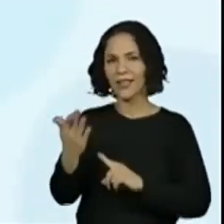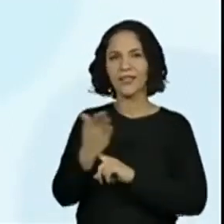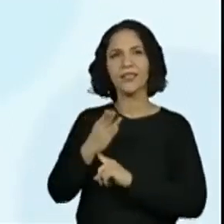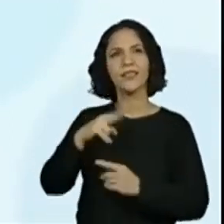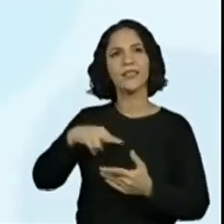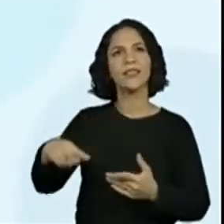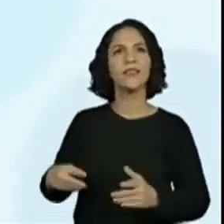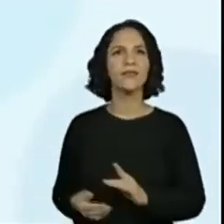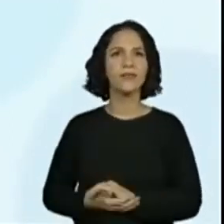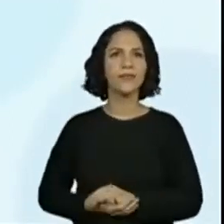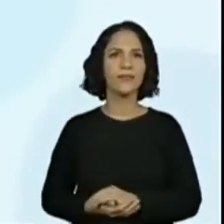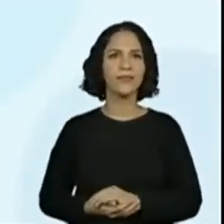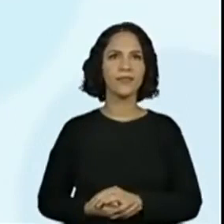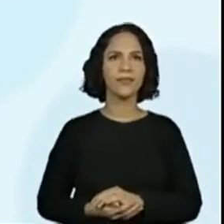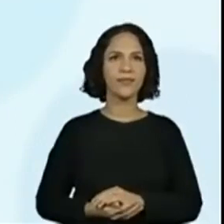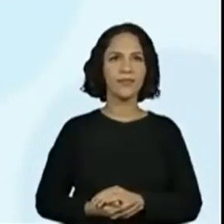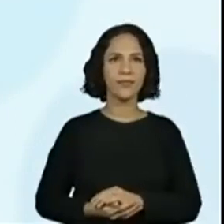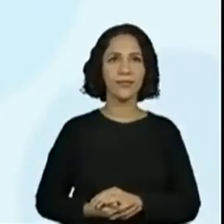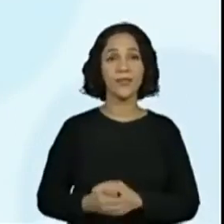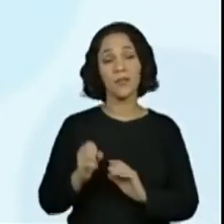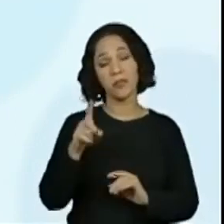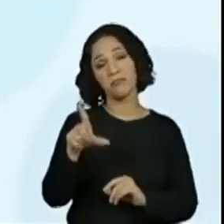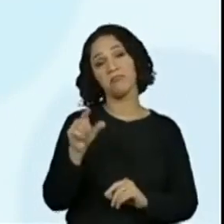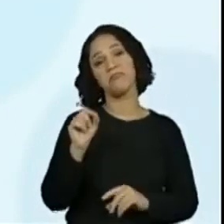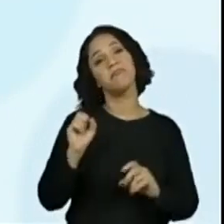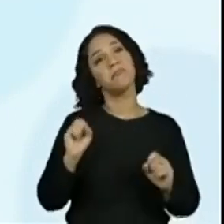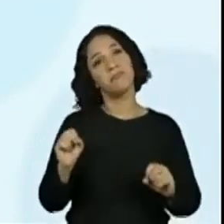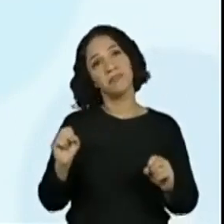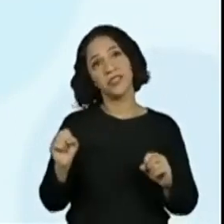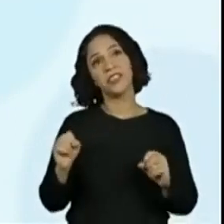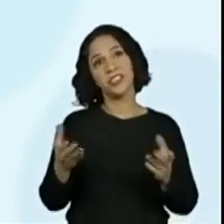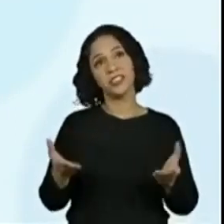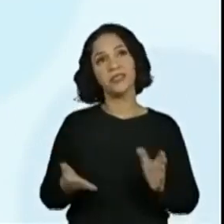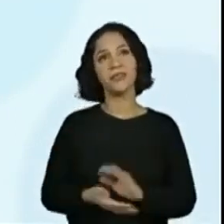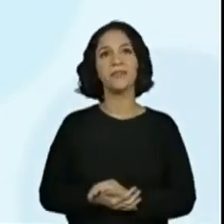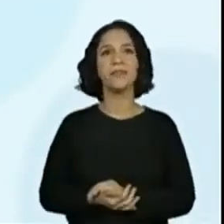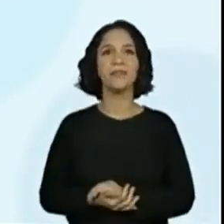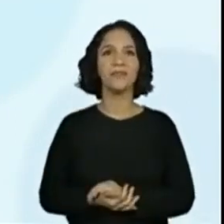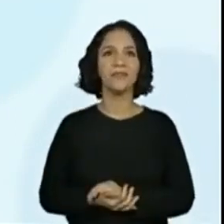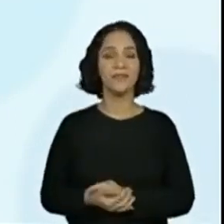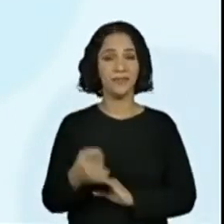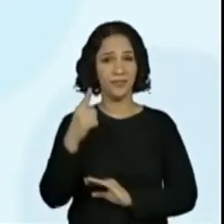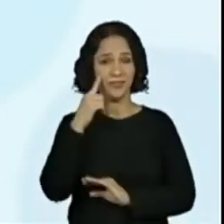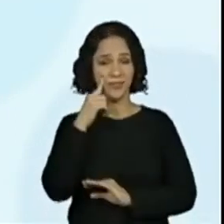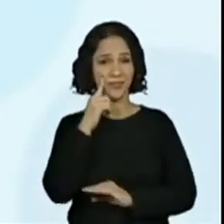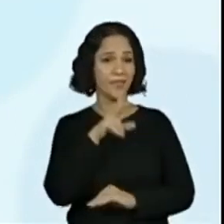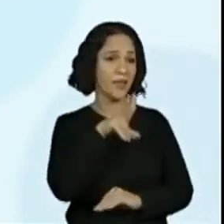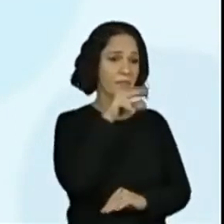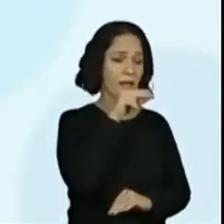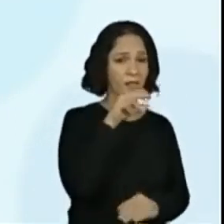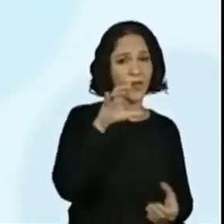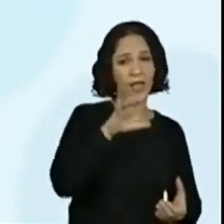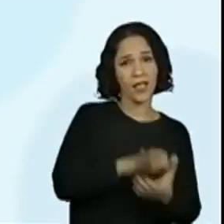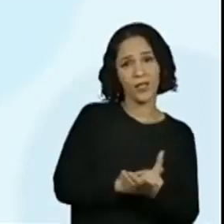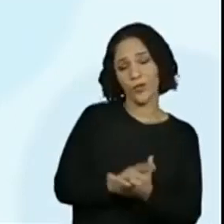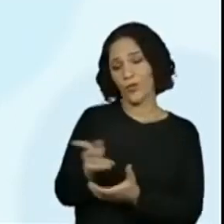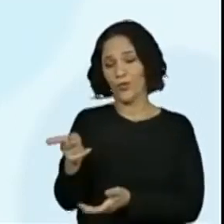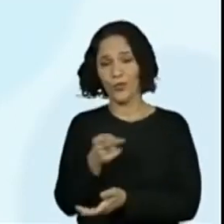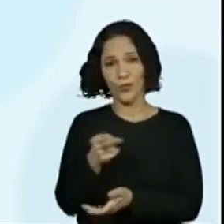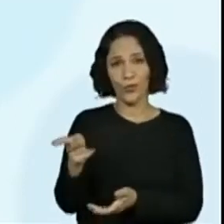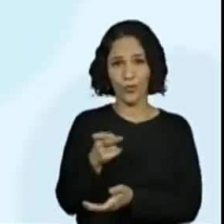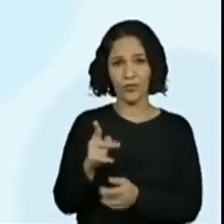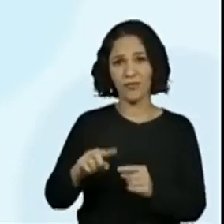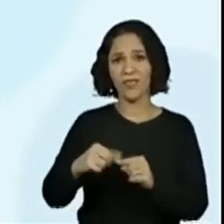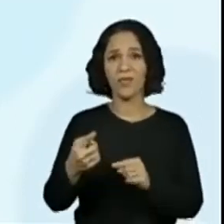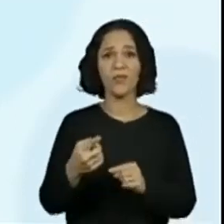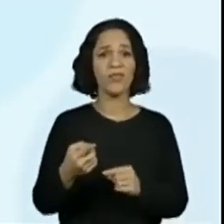Então vou ler esse primeiro e pode ser uma das escolhidas por você para recitar, certo? Ó, o pato casou com a pata, depois